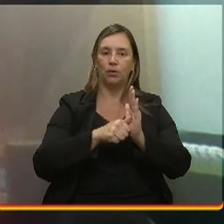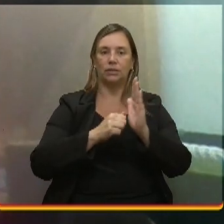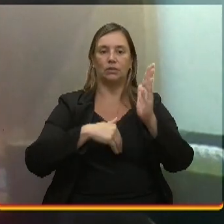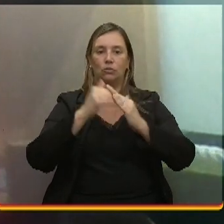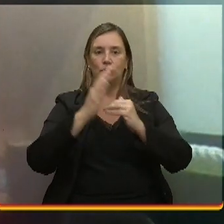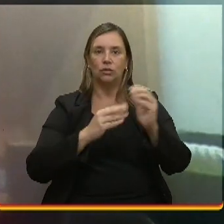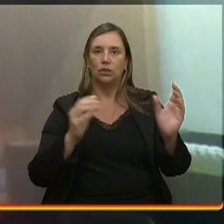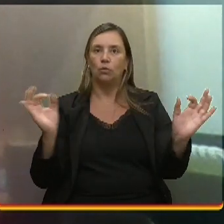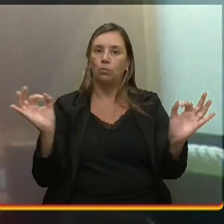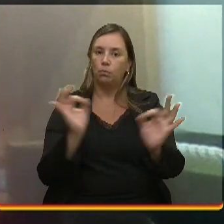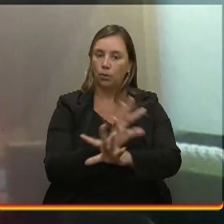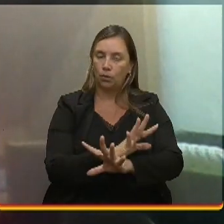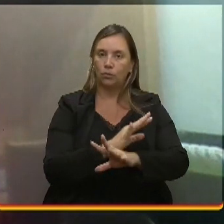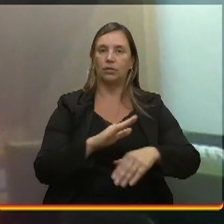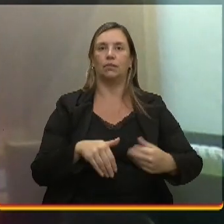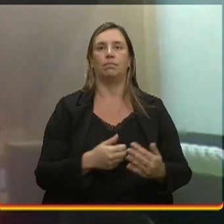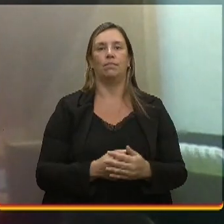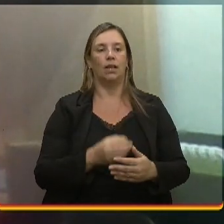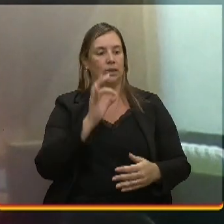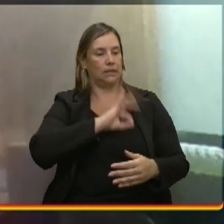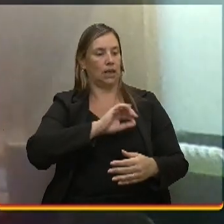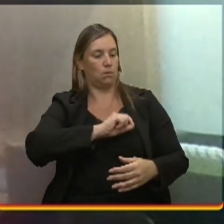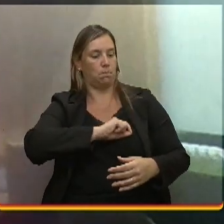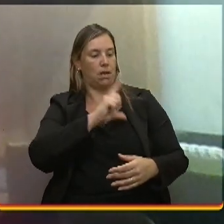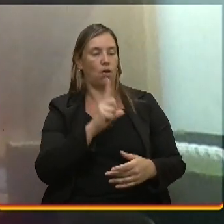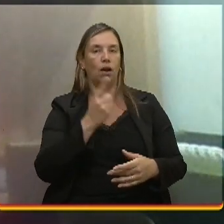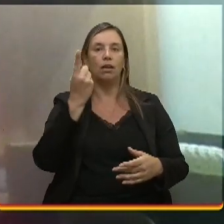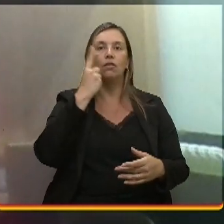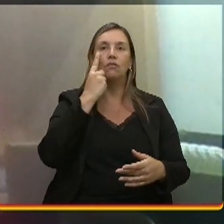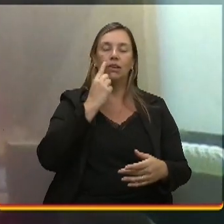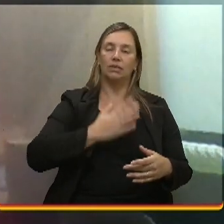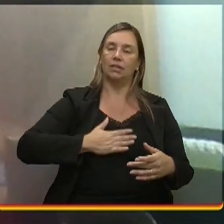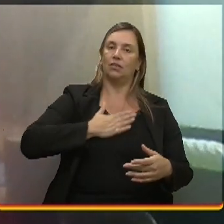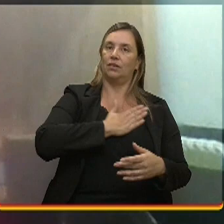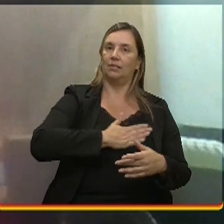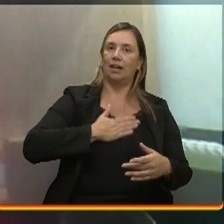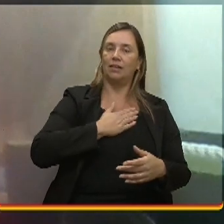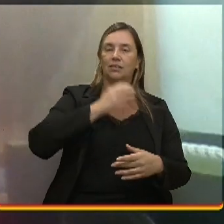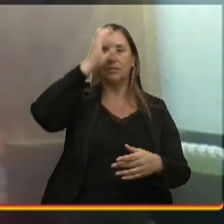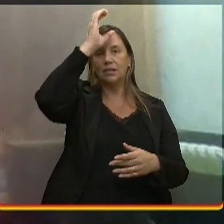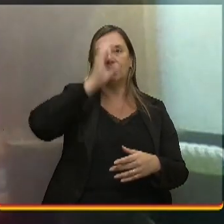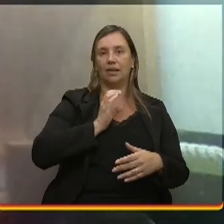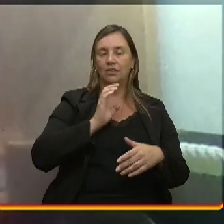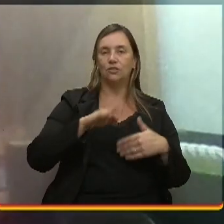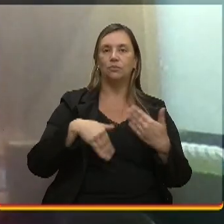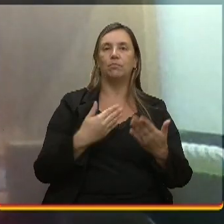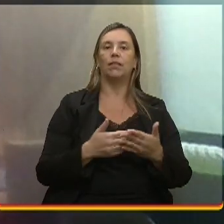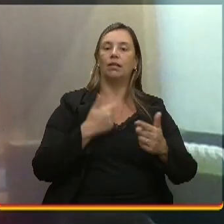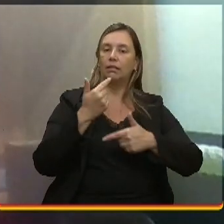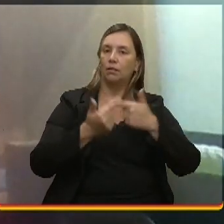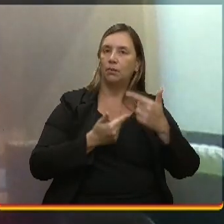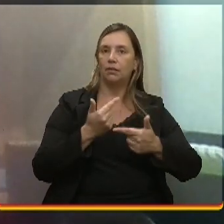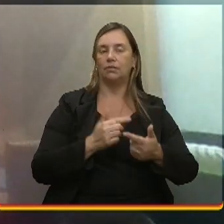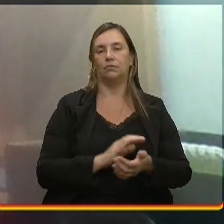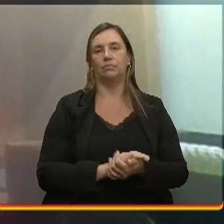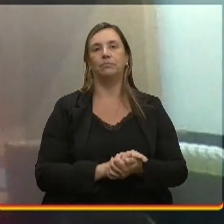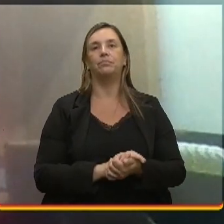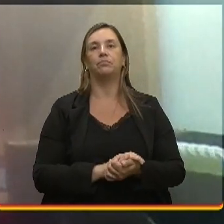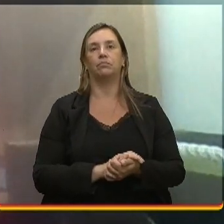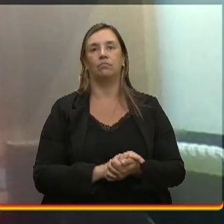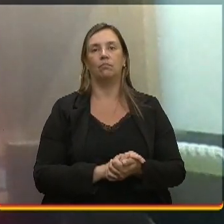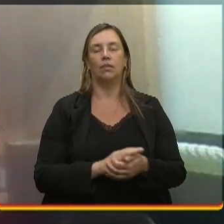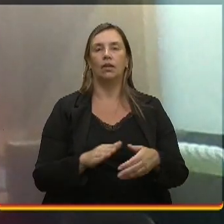salário melhor e vendo que realmente estão satisfazendo a clientela que ela está trabalhando. Então, acho que isso,